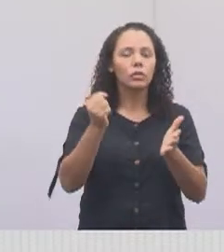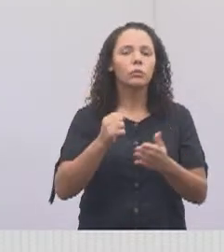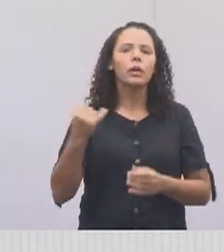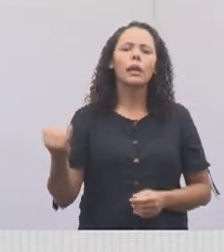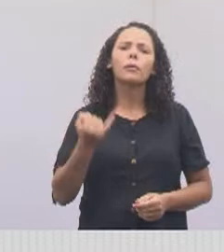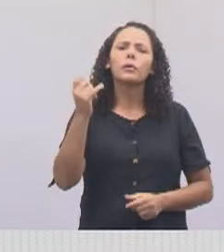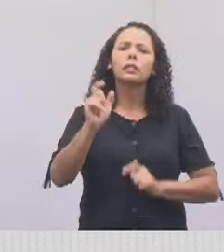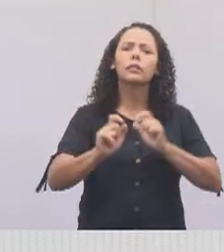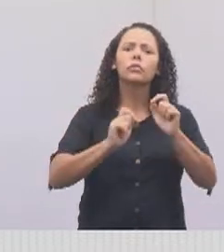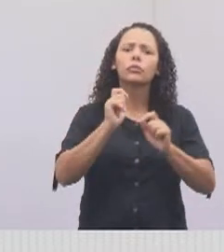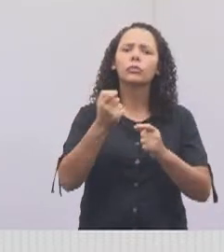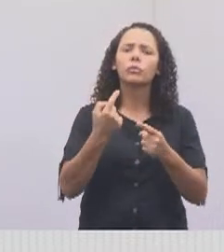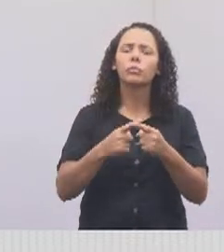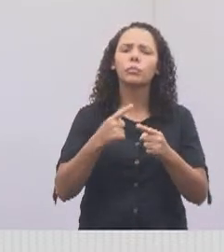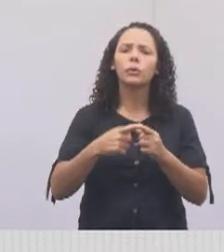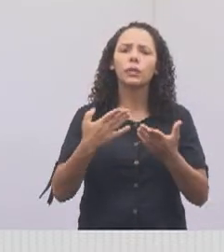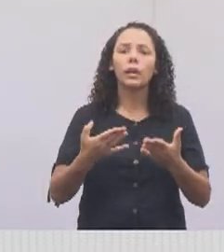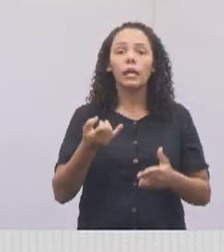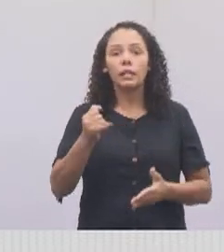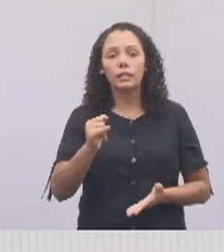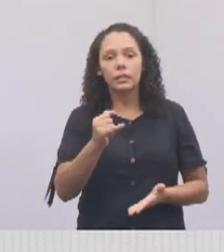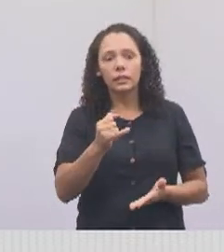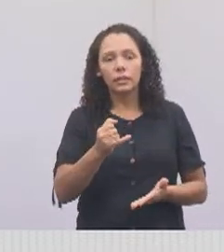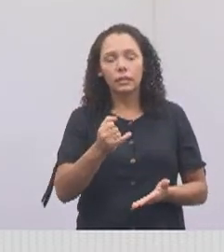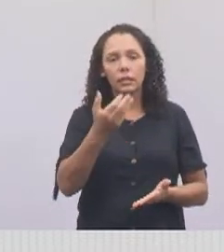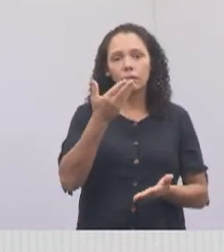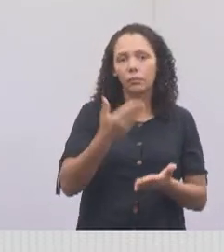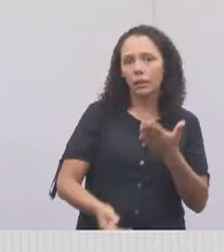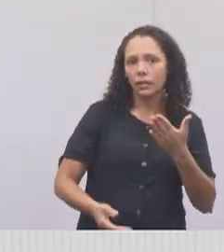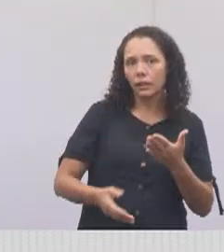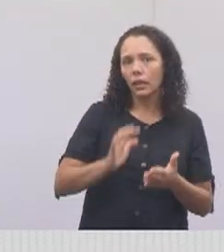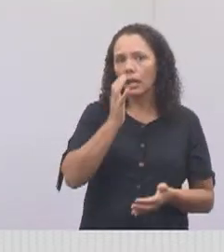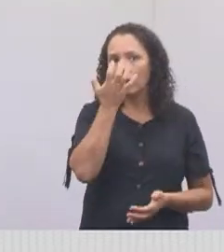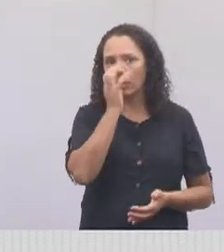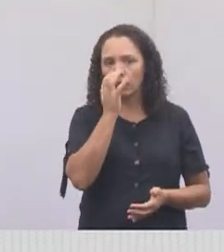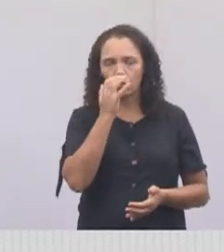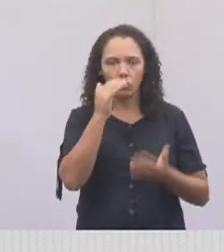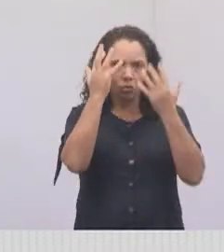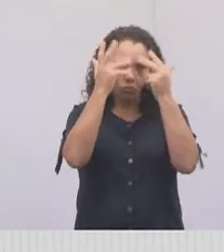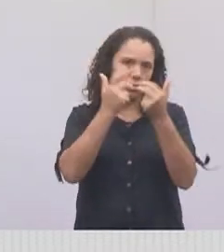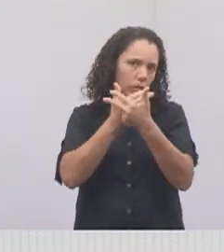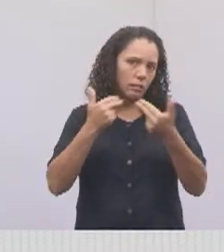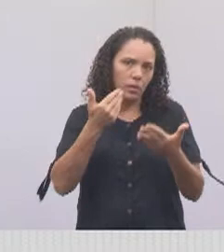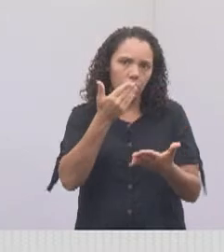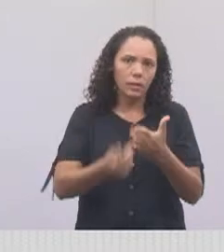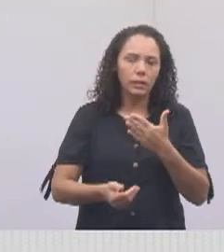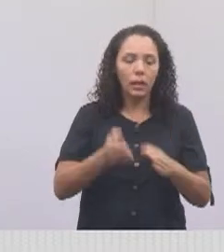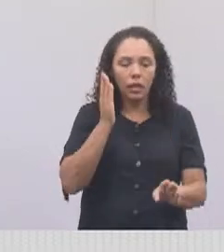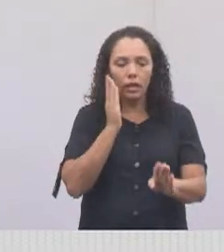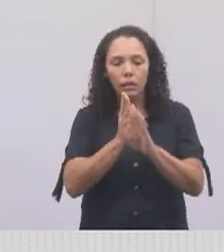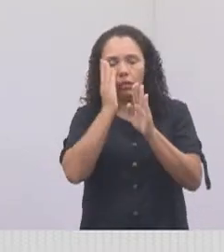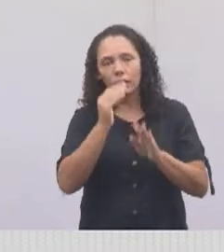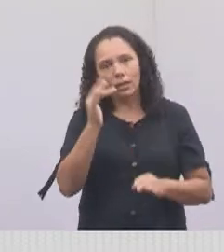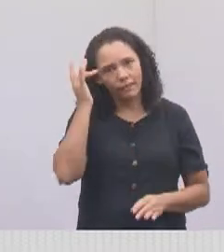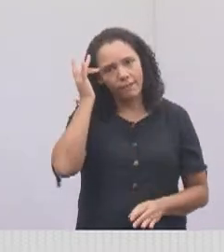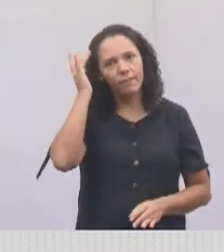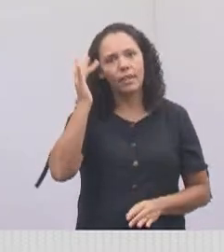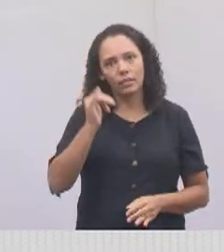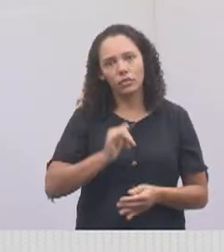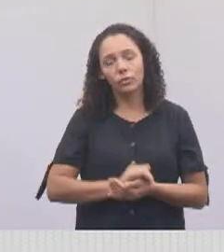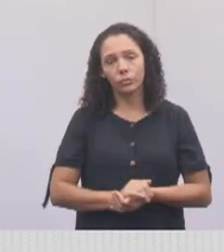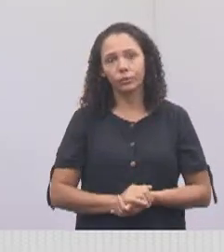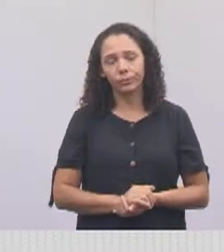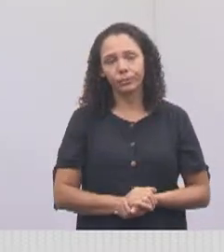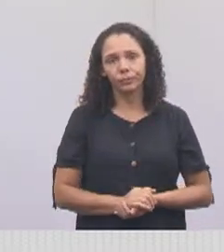é importante? Para caso você venha a perder sua nenhuma situação e alguém encontrar, é mais fácil localizar o motor pelo chip,